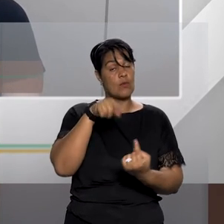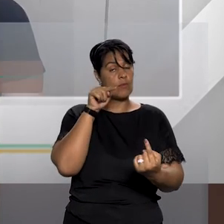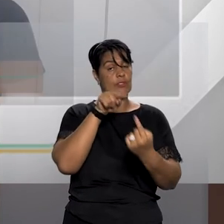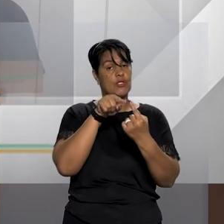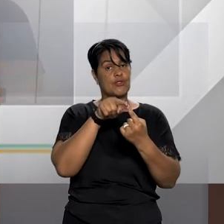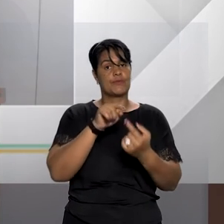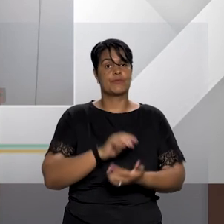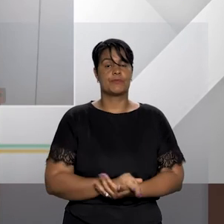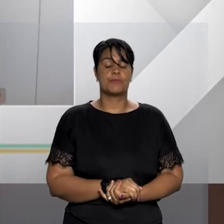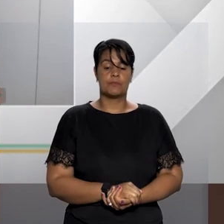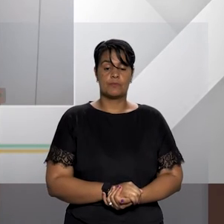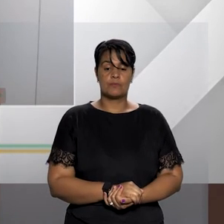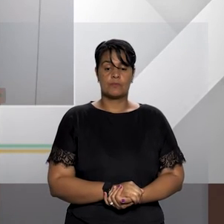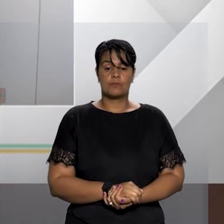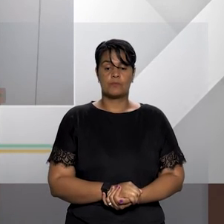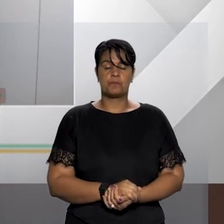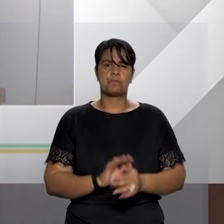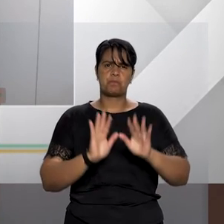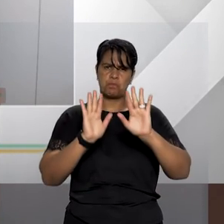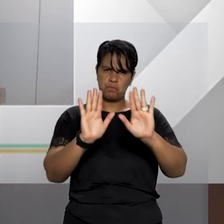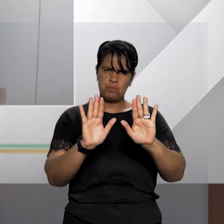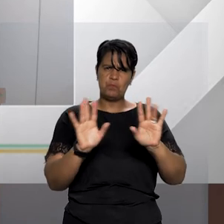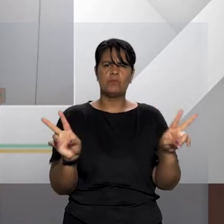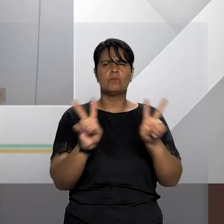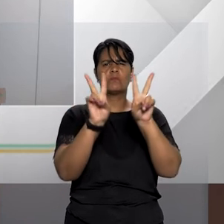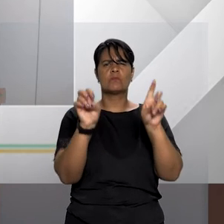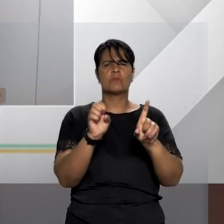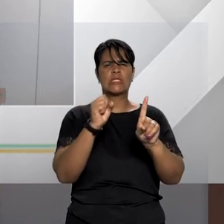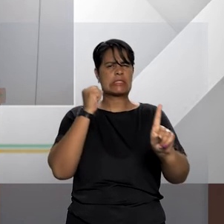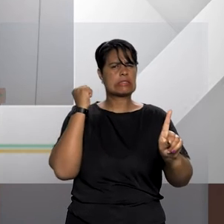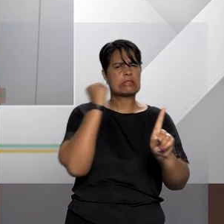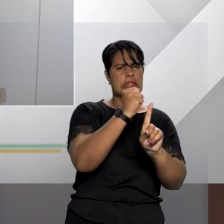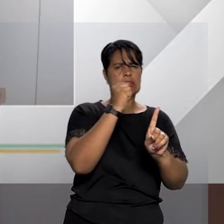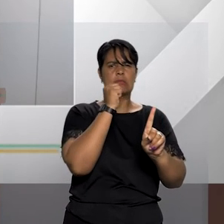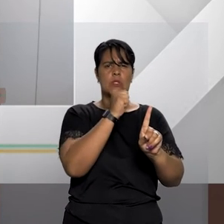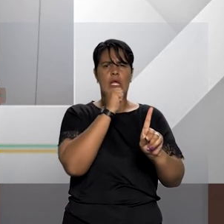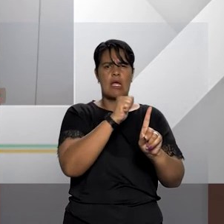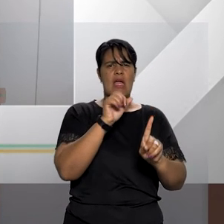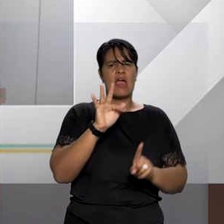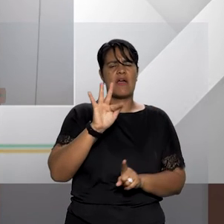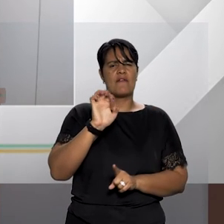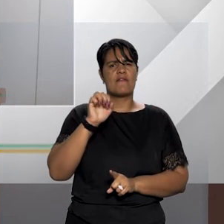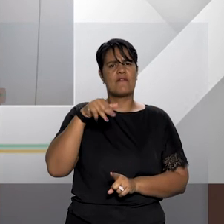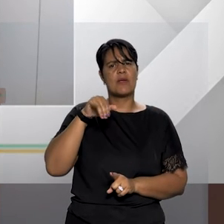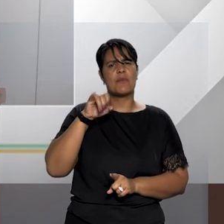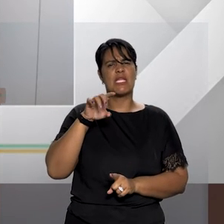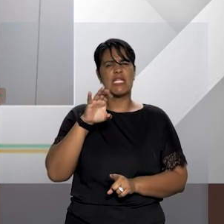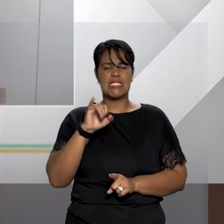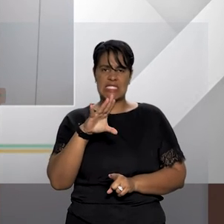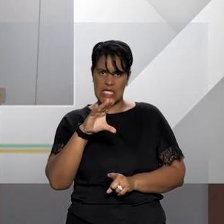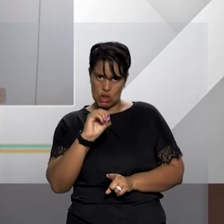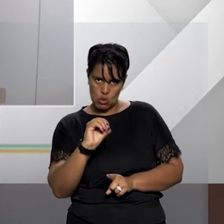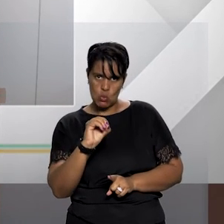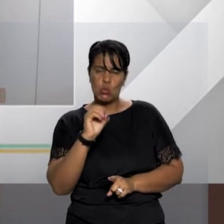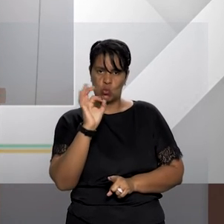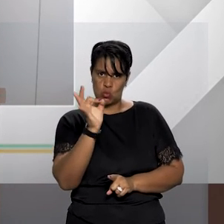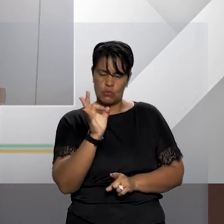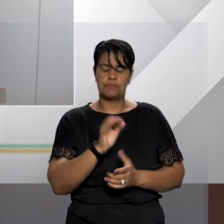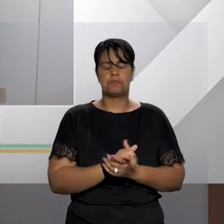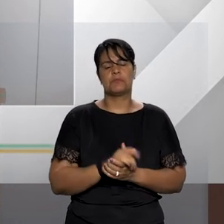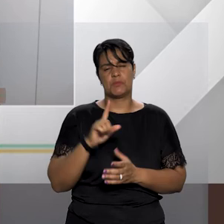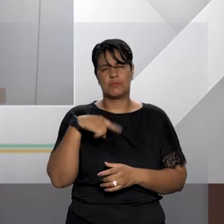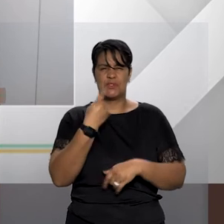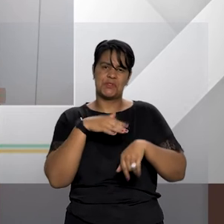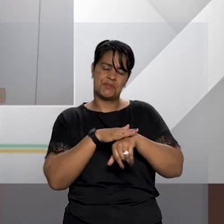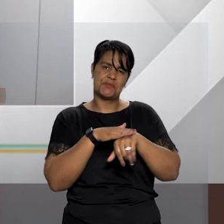lei quanto ao feminicídio que a gente vem citando aqui nesta nossa conversa mesmo que ampassam porque a nossa